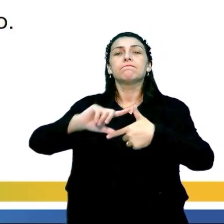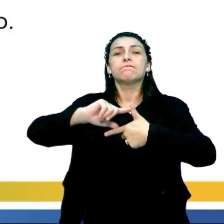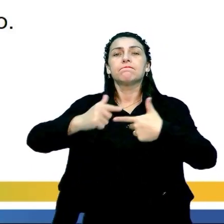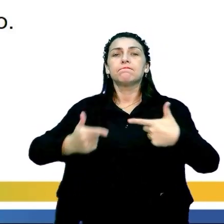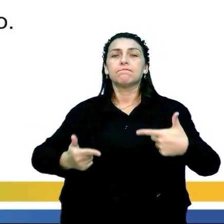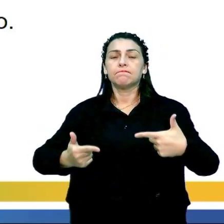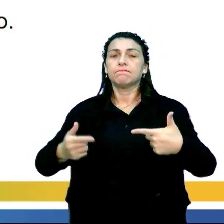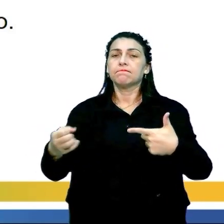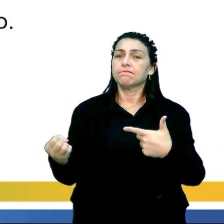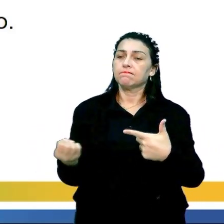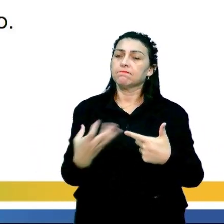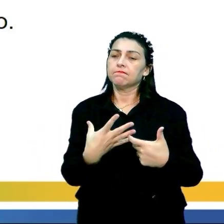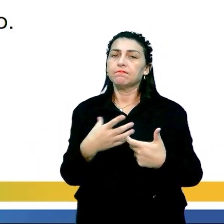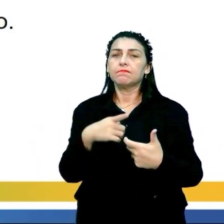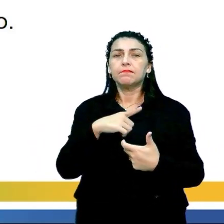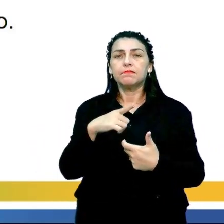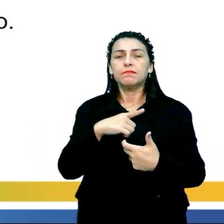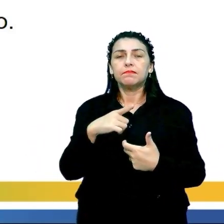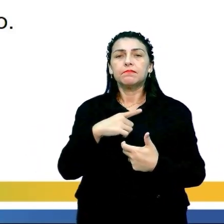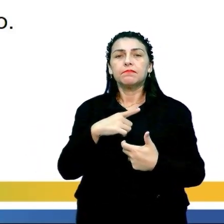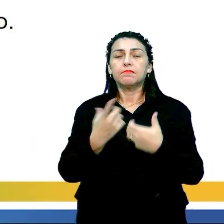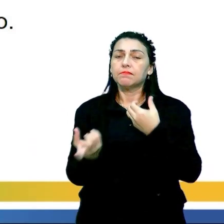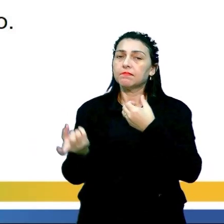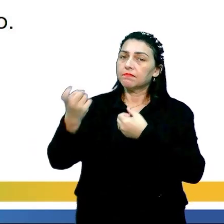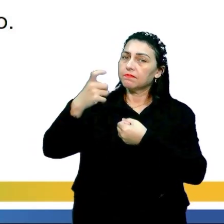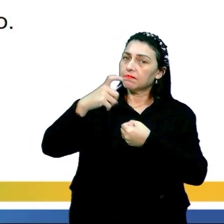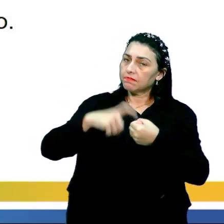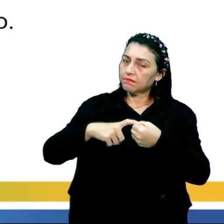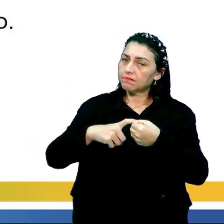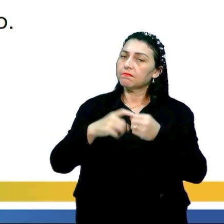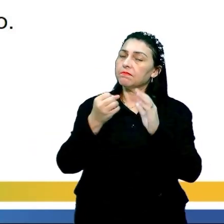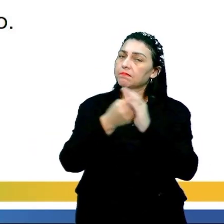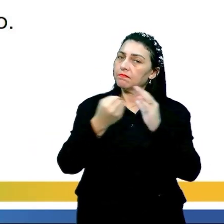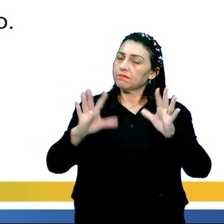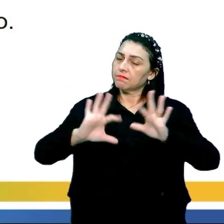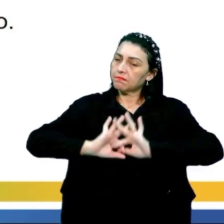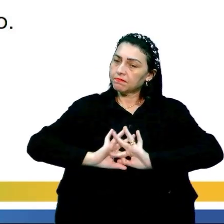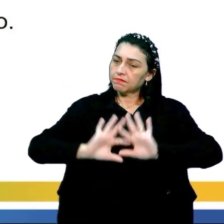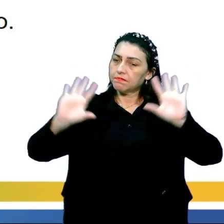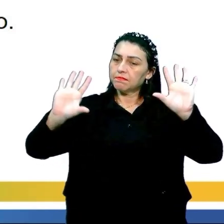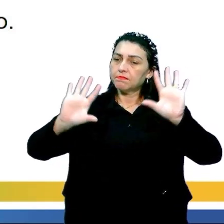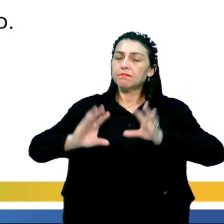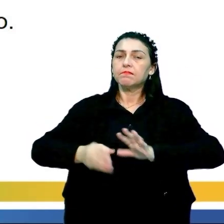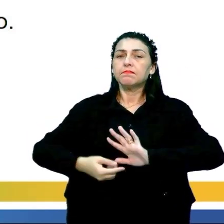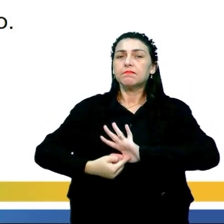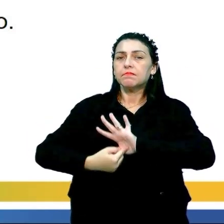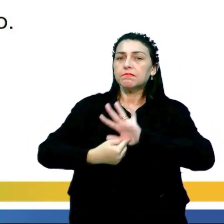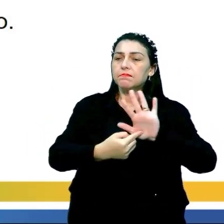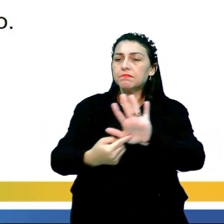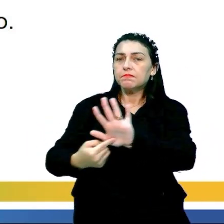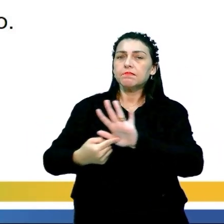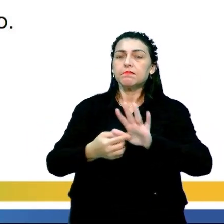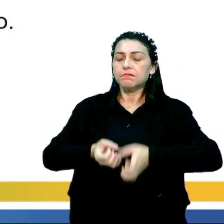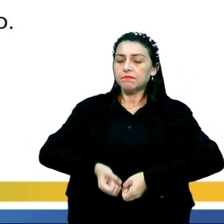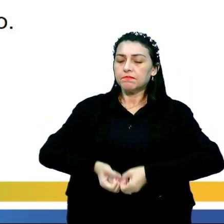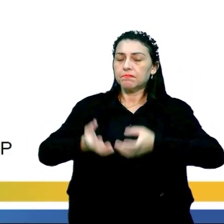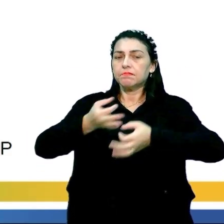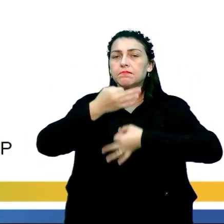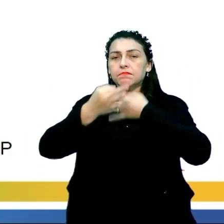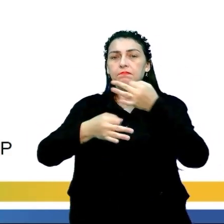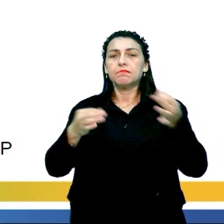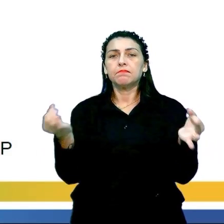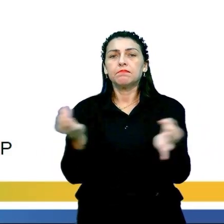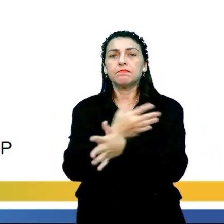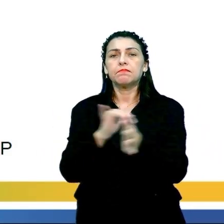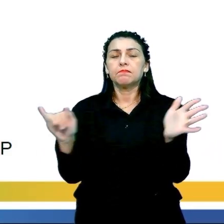nós podemos ter uma arte voltada para essa liberdade, para essa construção de uma identidade.